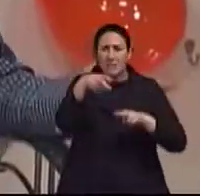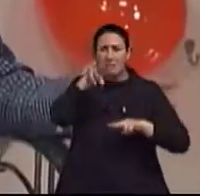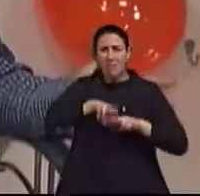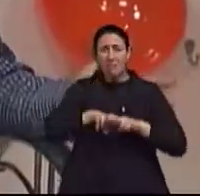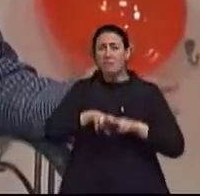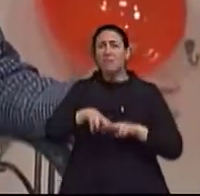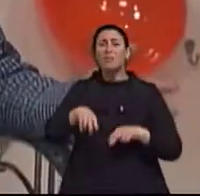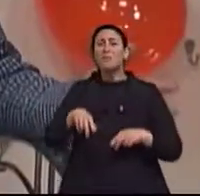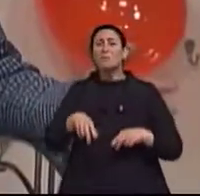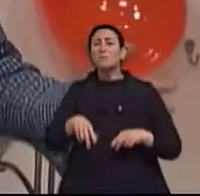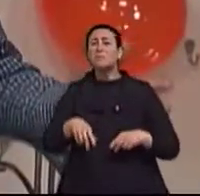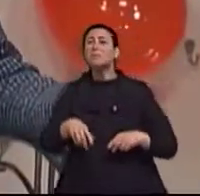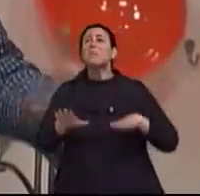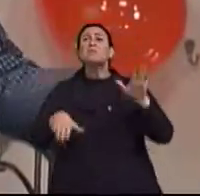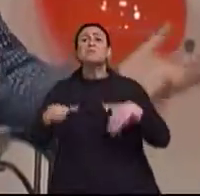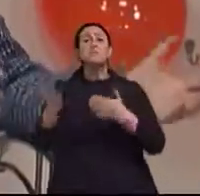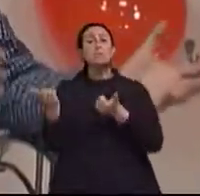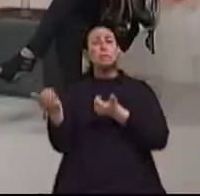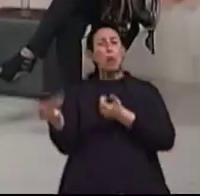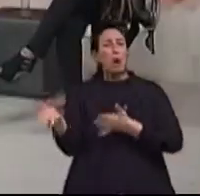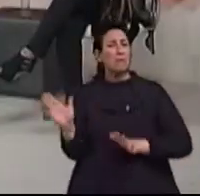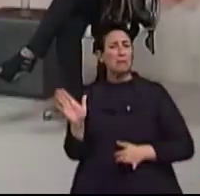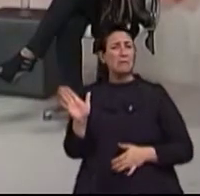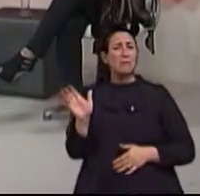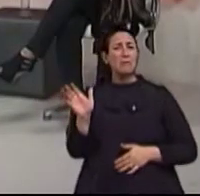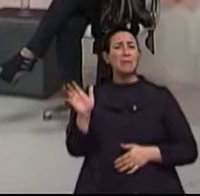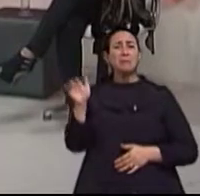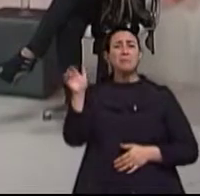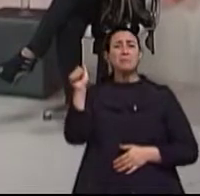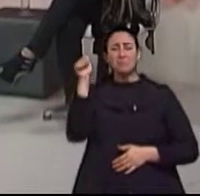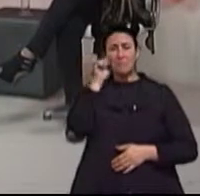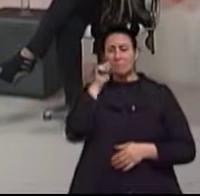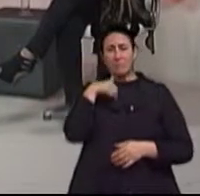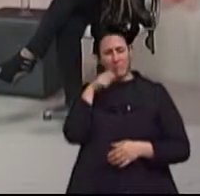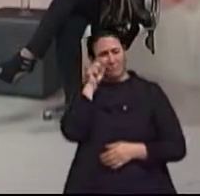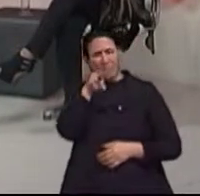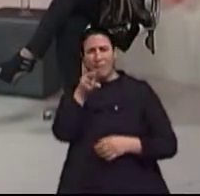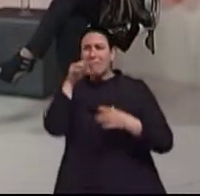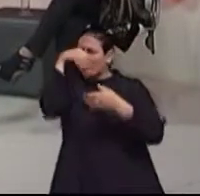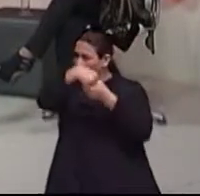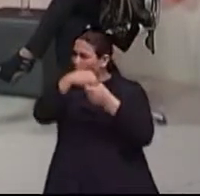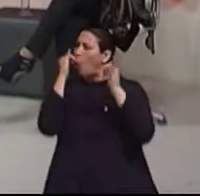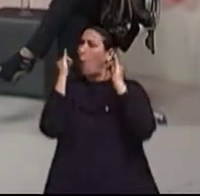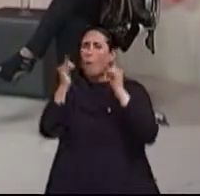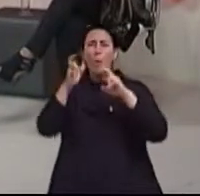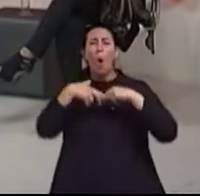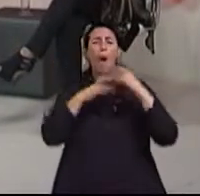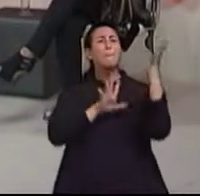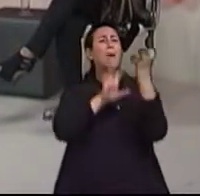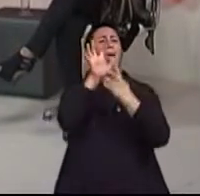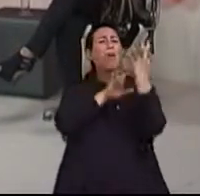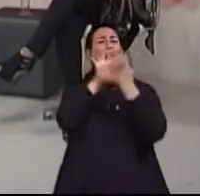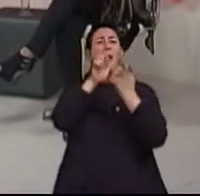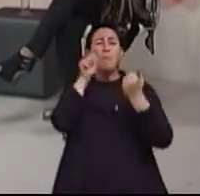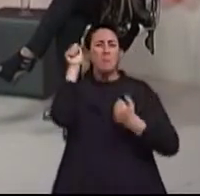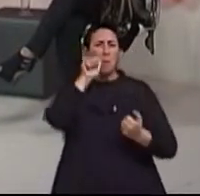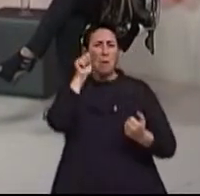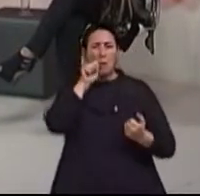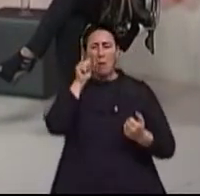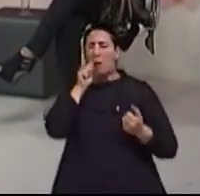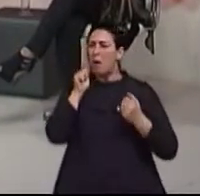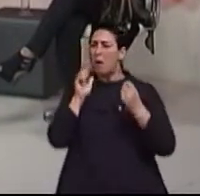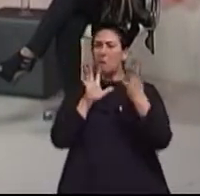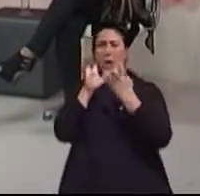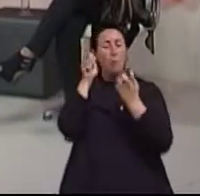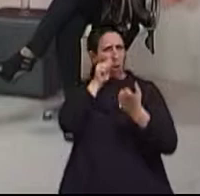E aquela jovem que está lá, vai dar, eu constantemente vejo brincas no ônibus a respeito disso. Então, a educação